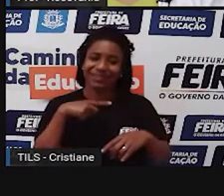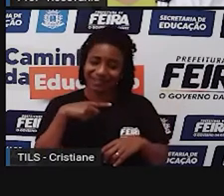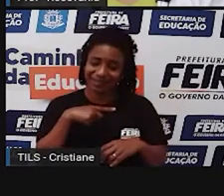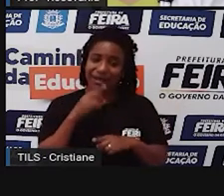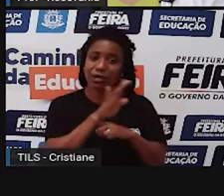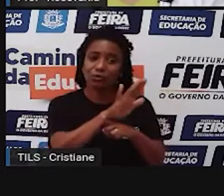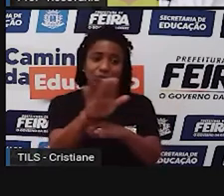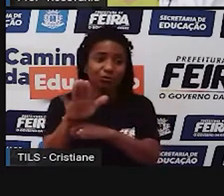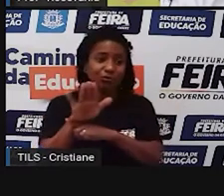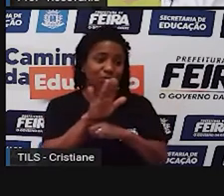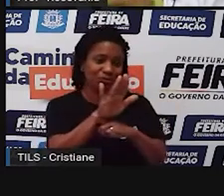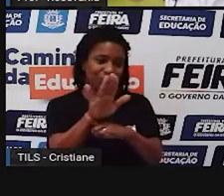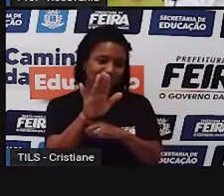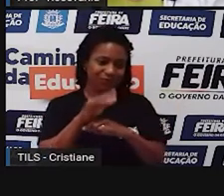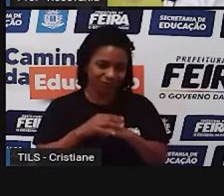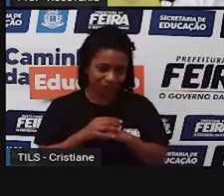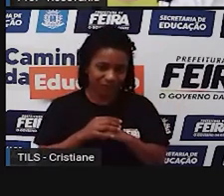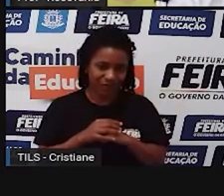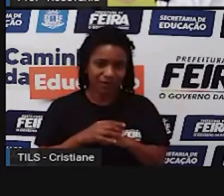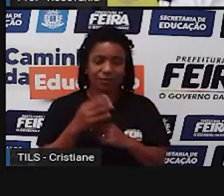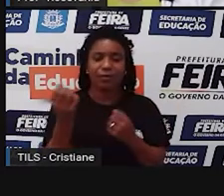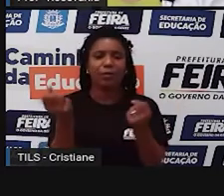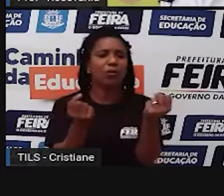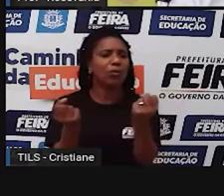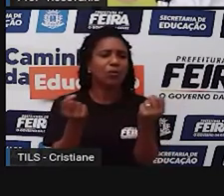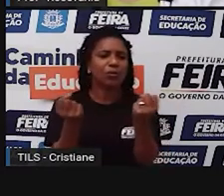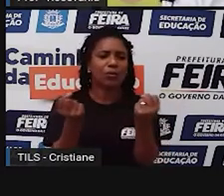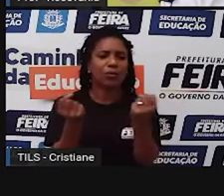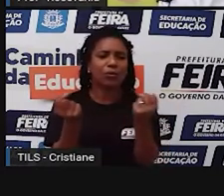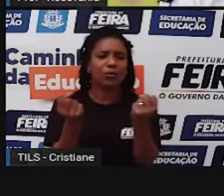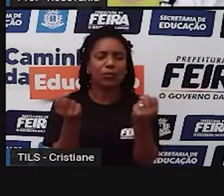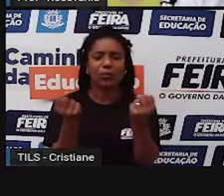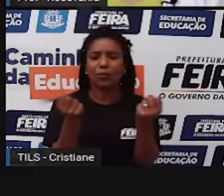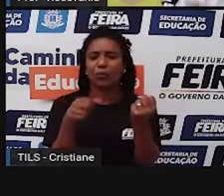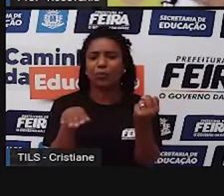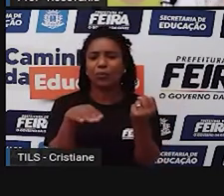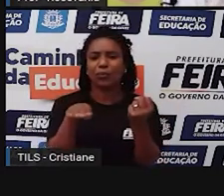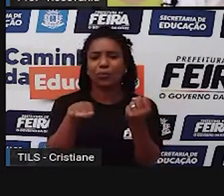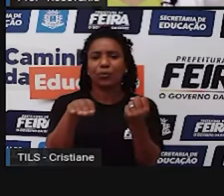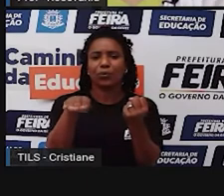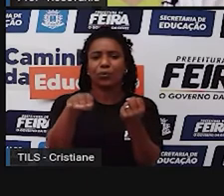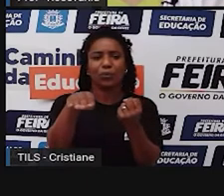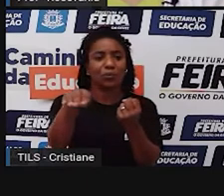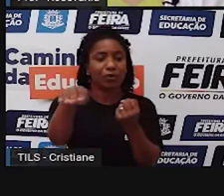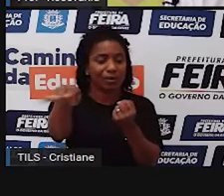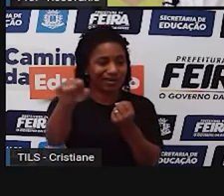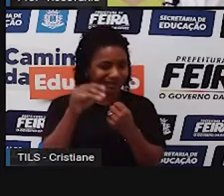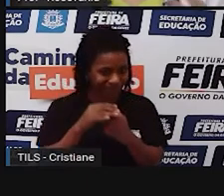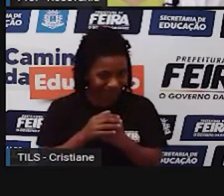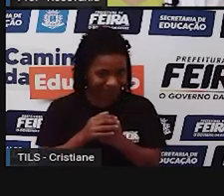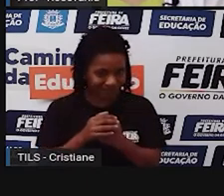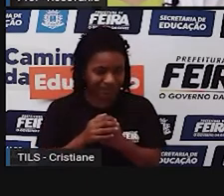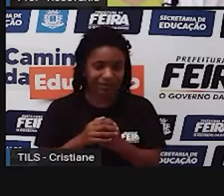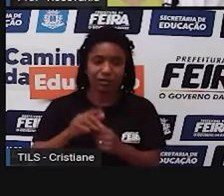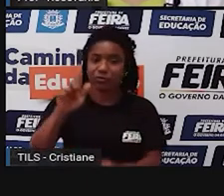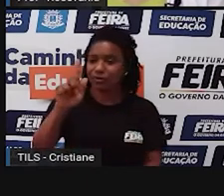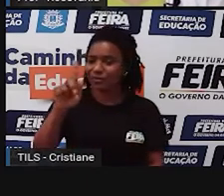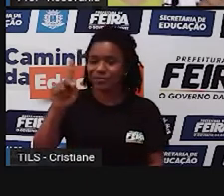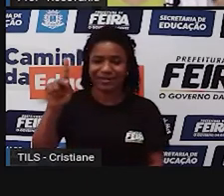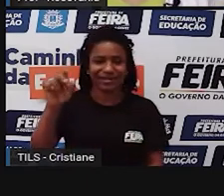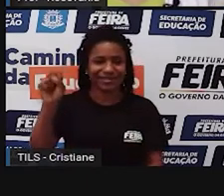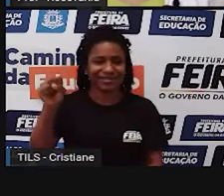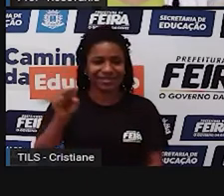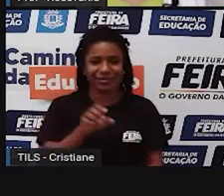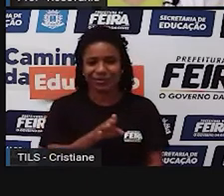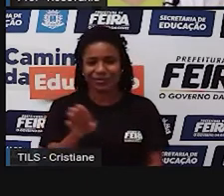fosse atualizada. Porque o fato dos carros fazerem aquele trajeto ali constantemente, eles também, né, recebem essas informações